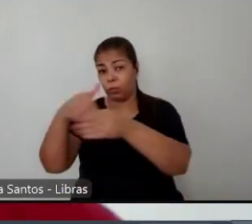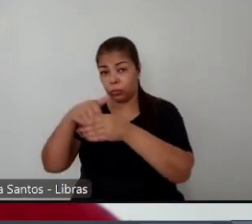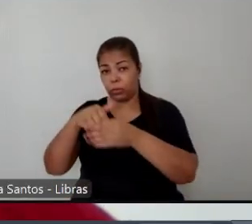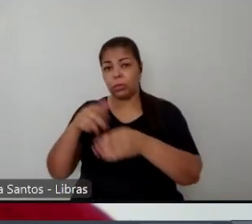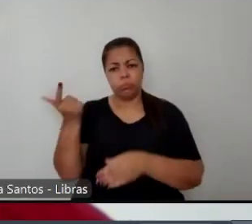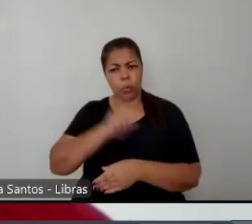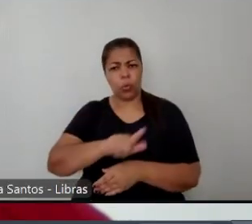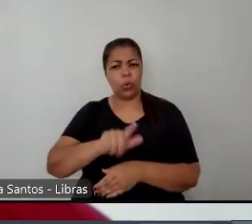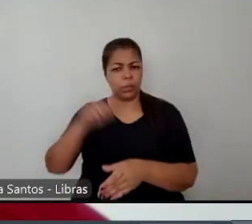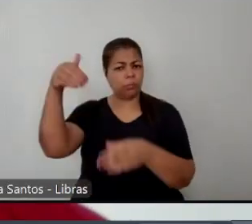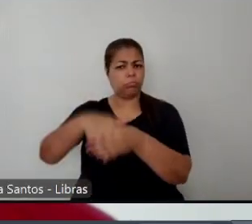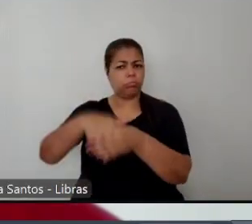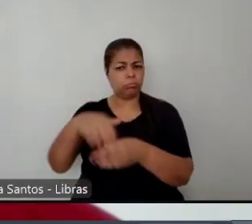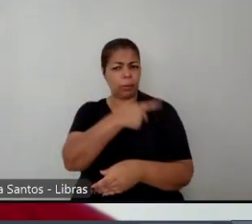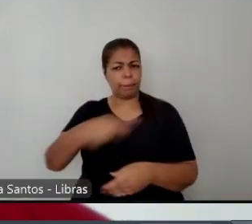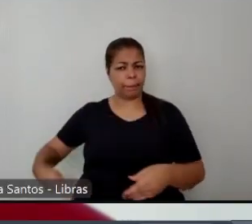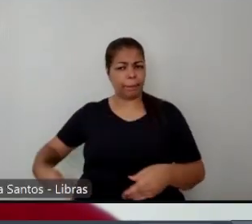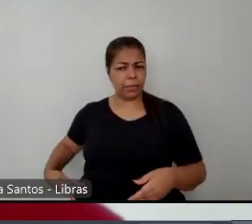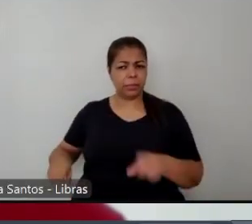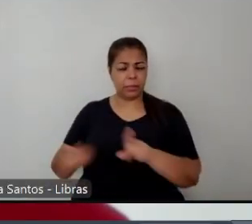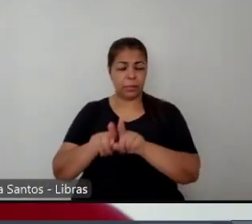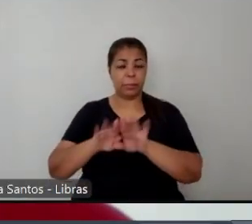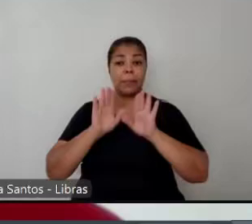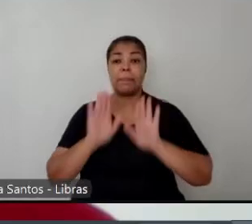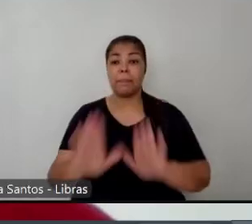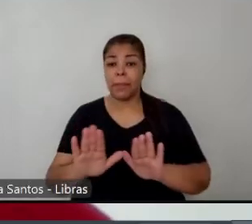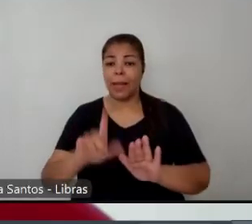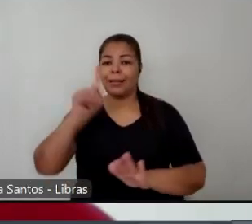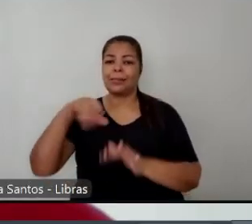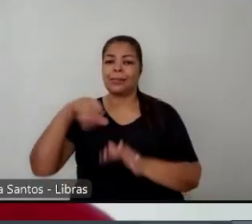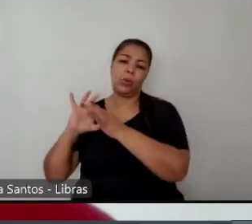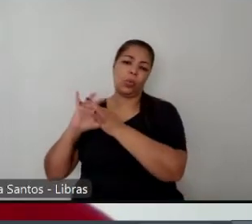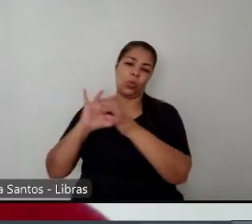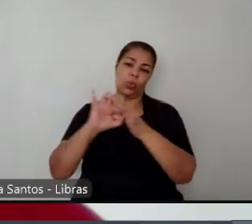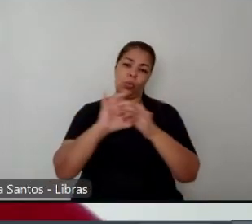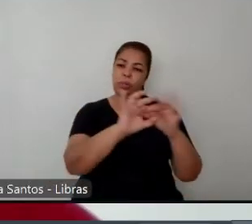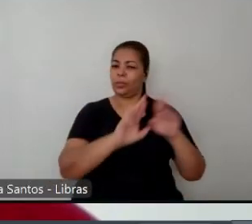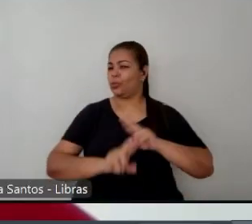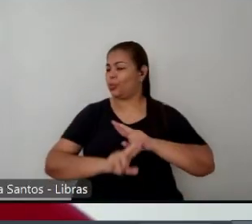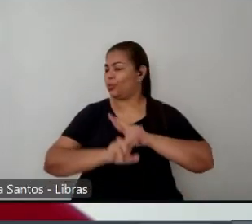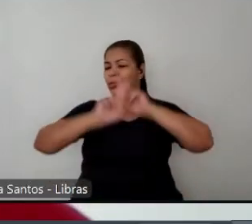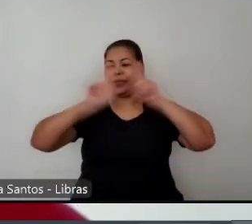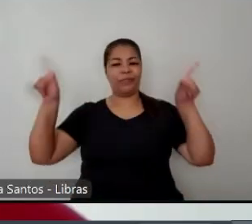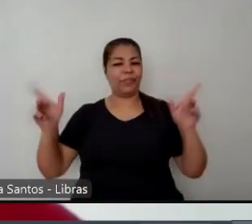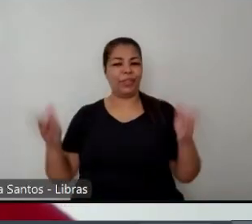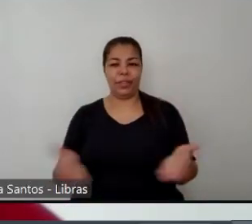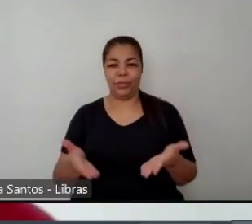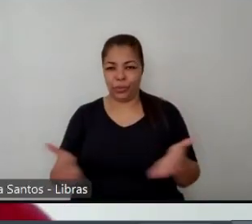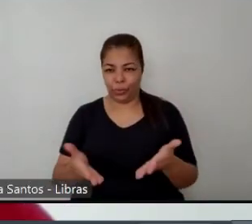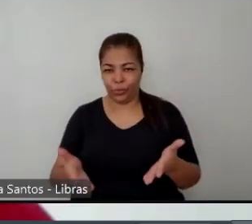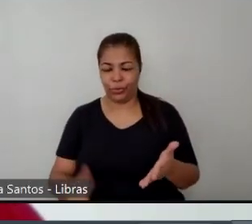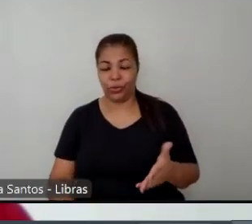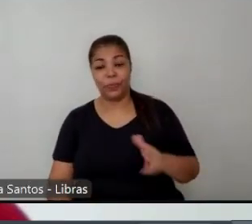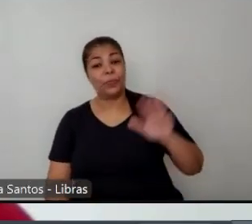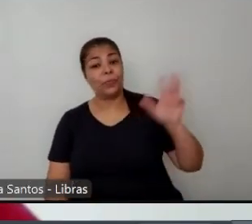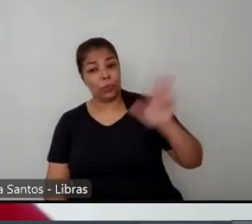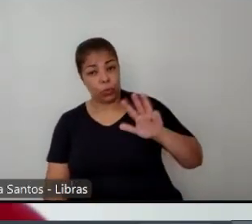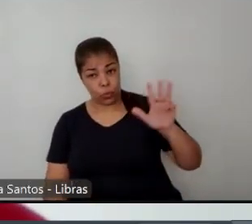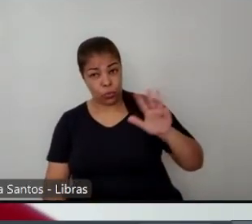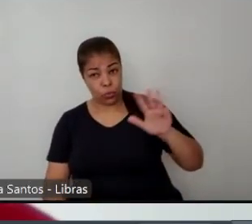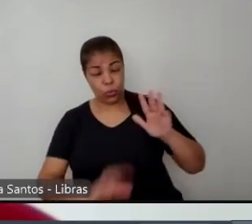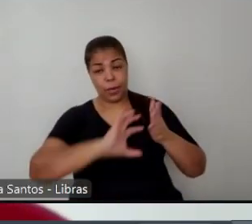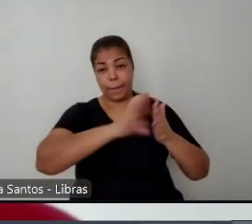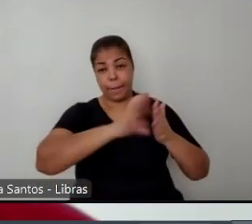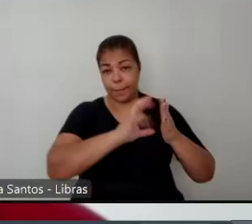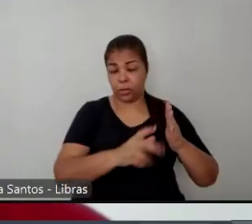mas é curioso que era um contexto diferente né o Lula e o PT surgem né como a